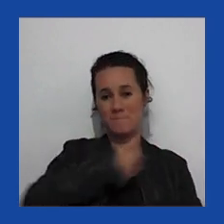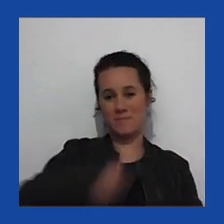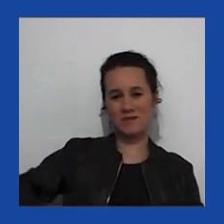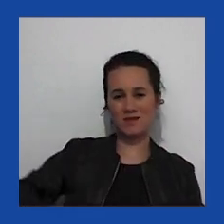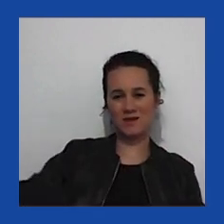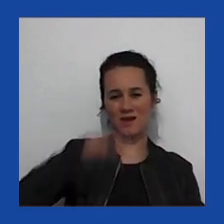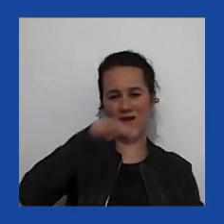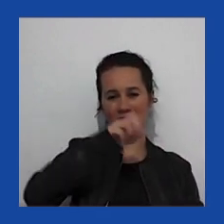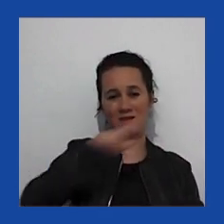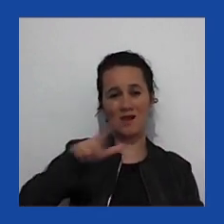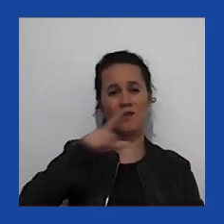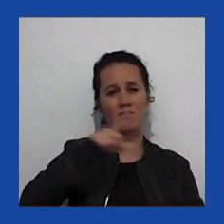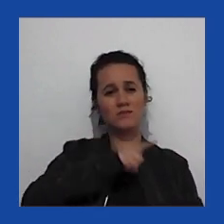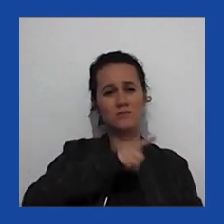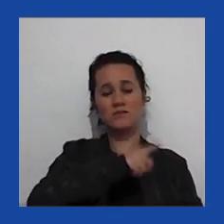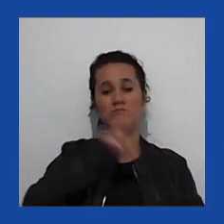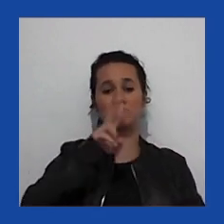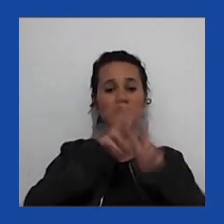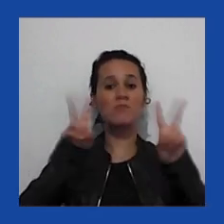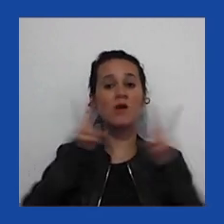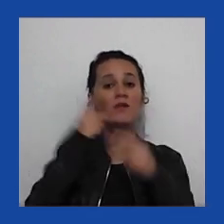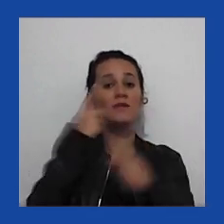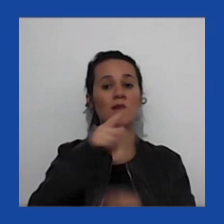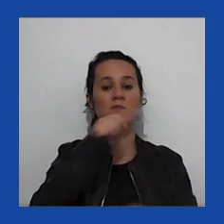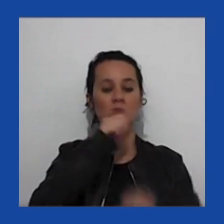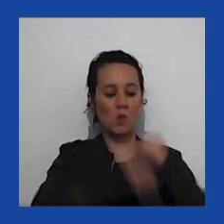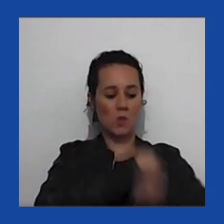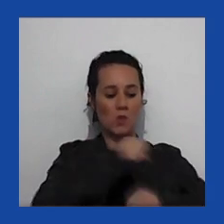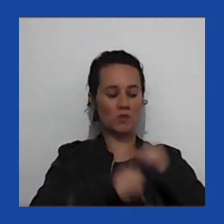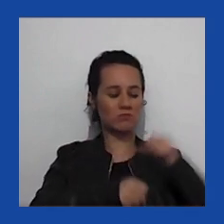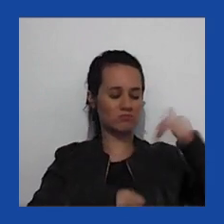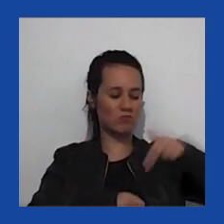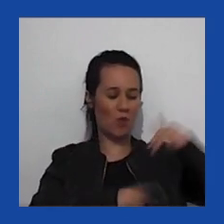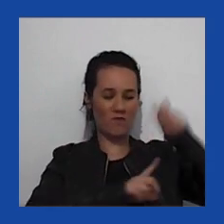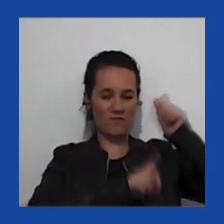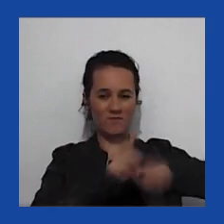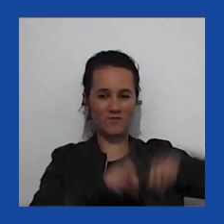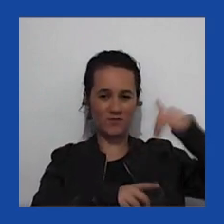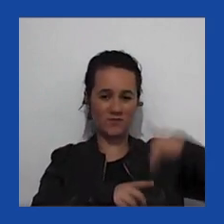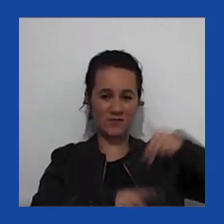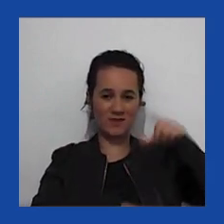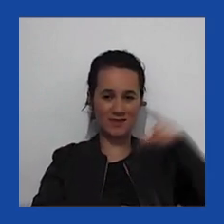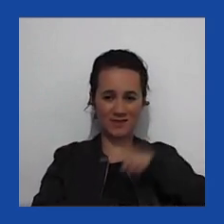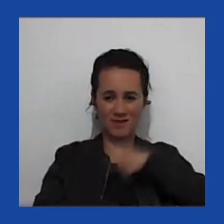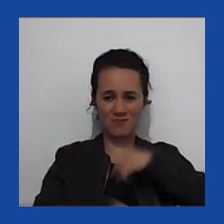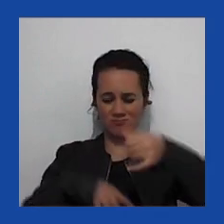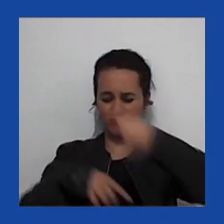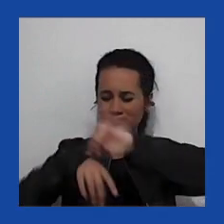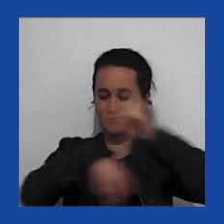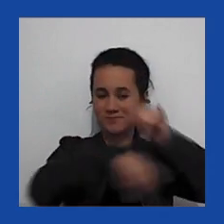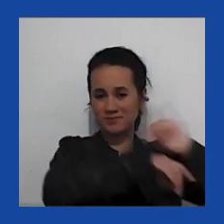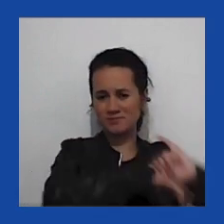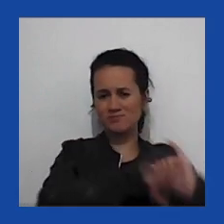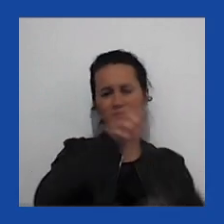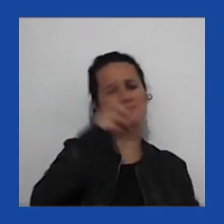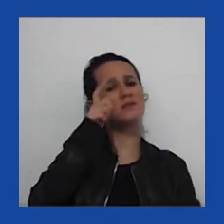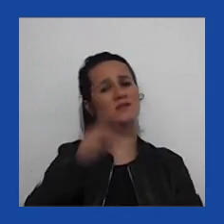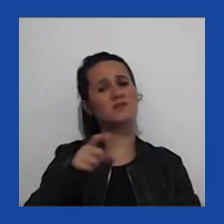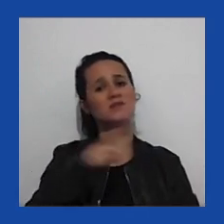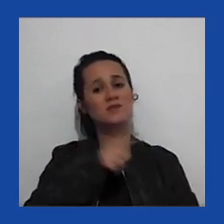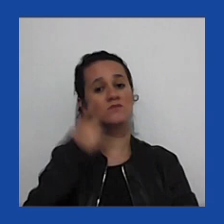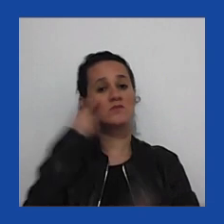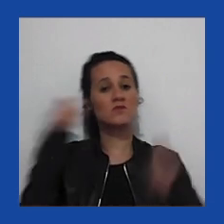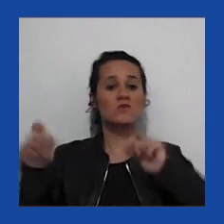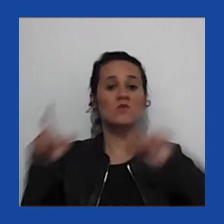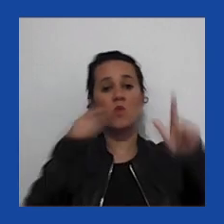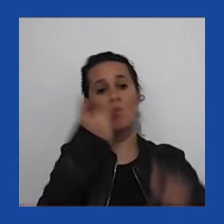partido, as eleições em novembro as eleições municipais, vai ser muito interessante, se podemos passar para os outros